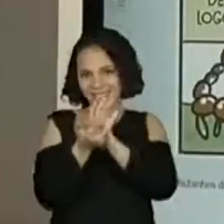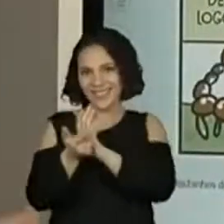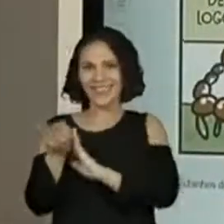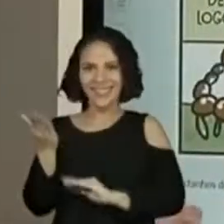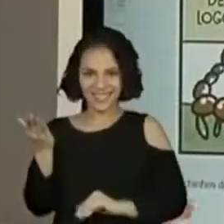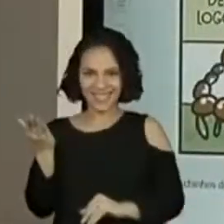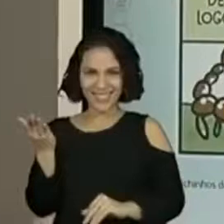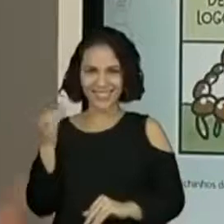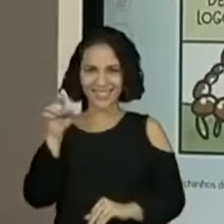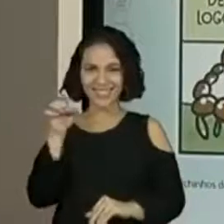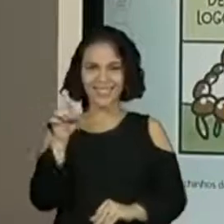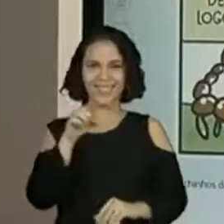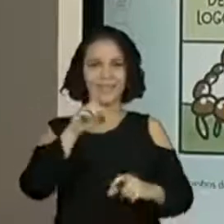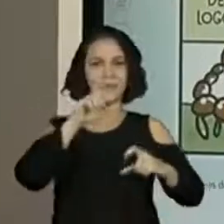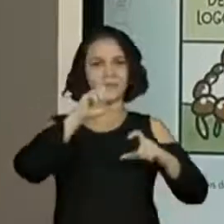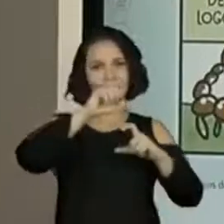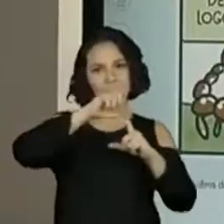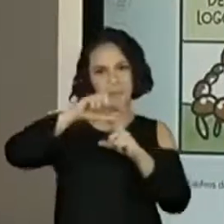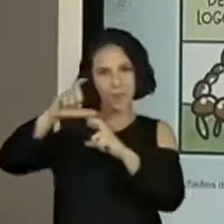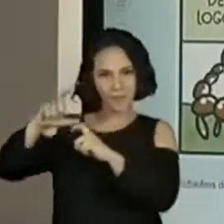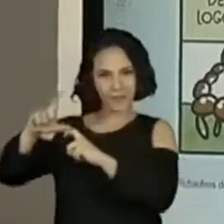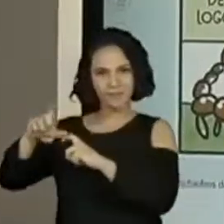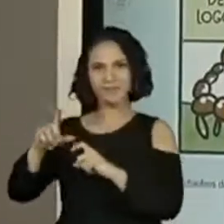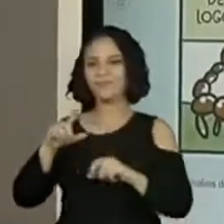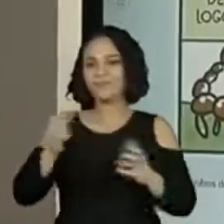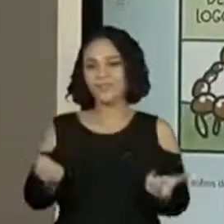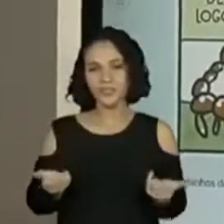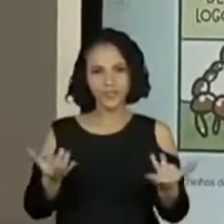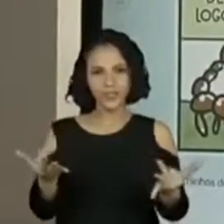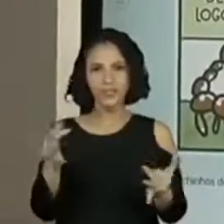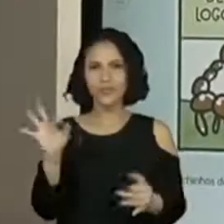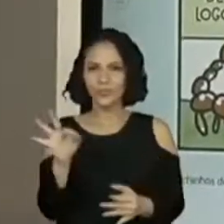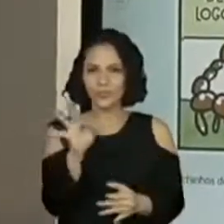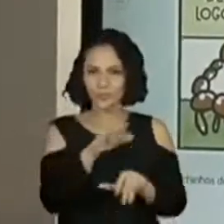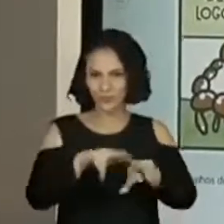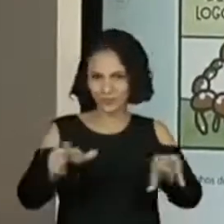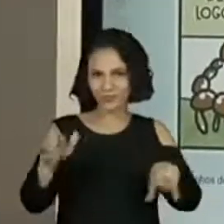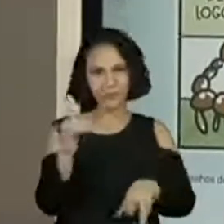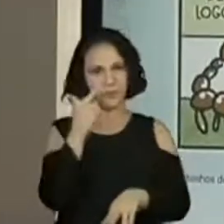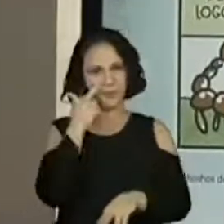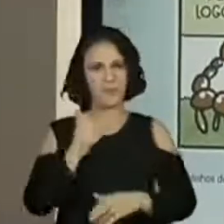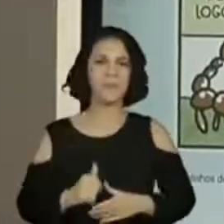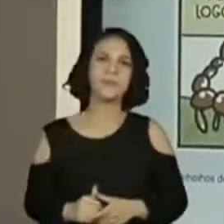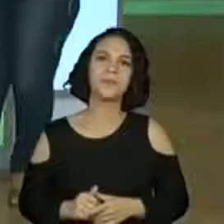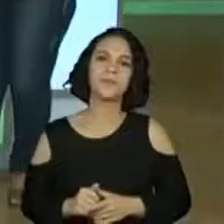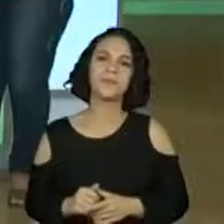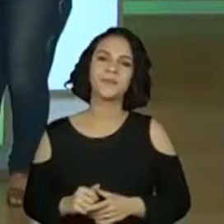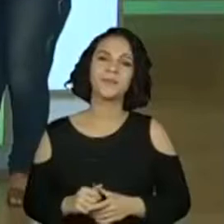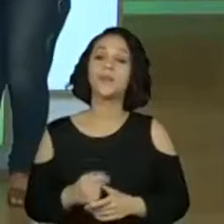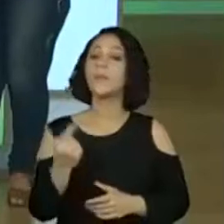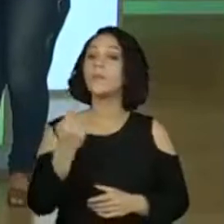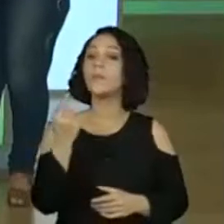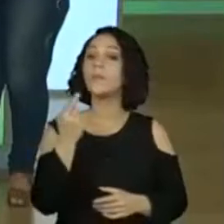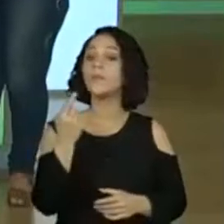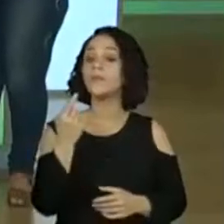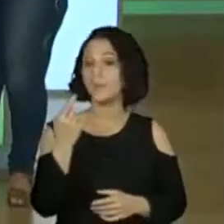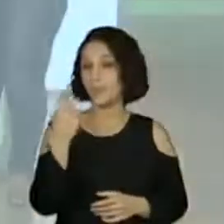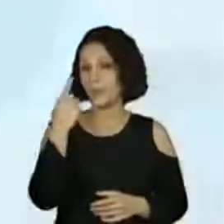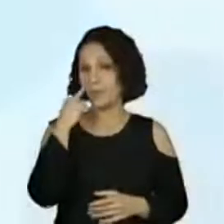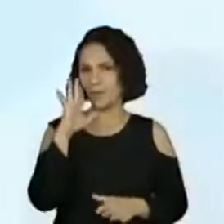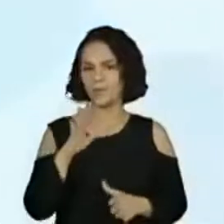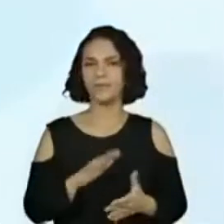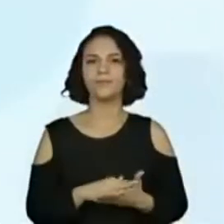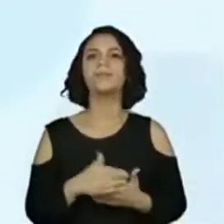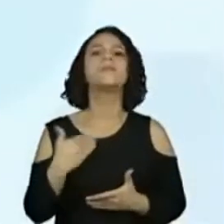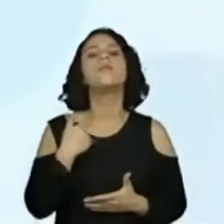que desenhou essa tirinha dos bichinhos de jardim. Vamos lá, então? Vamos lá para o primeiro quadrinho. Vou primeiro pedir